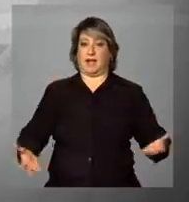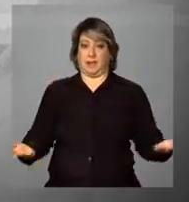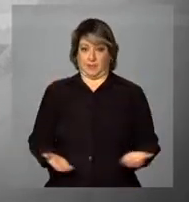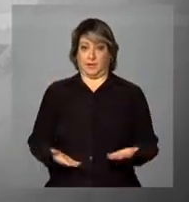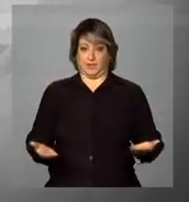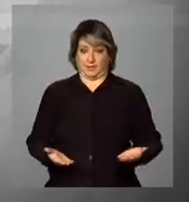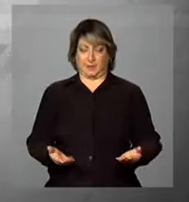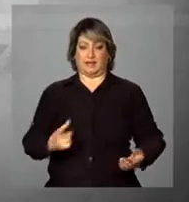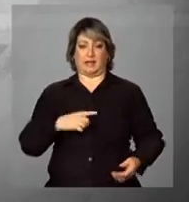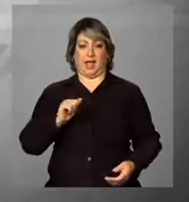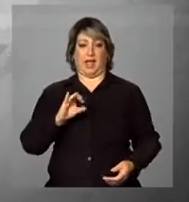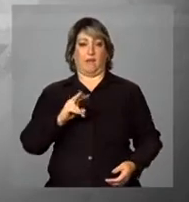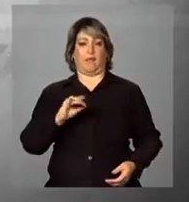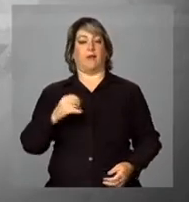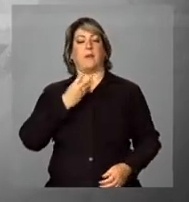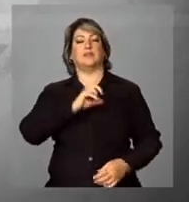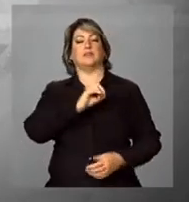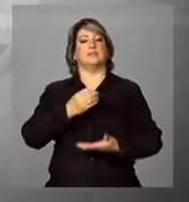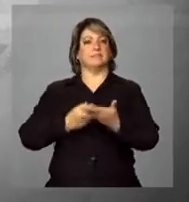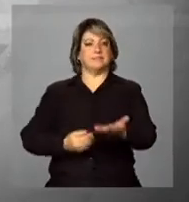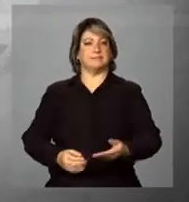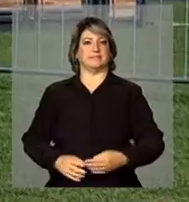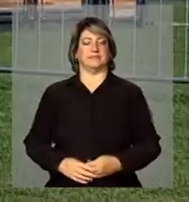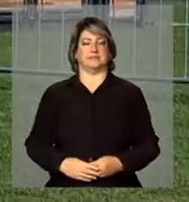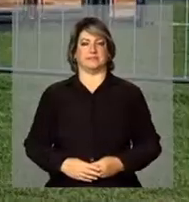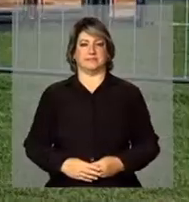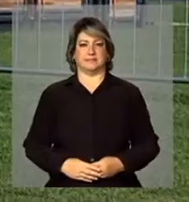informações ao vivo. Bom dia, Isabela.